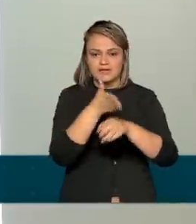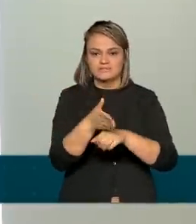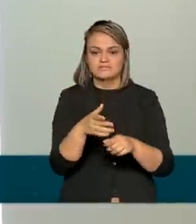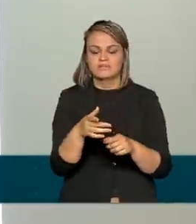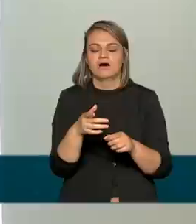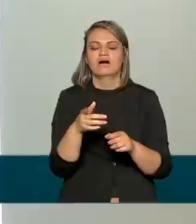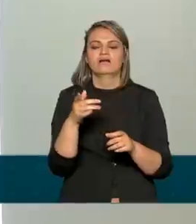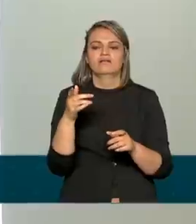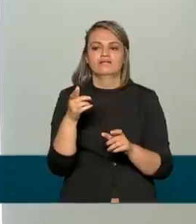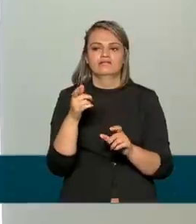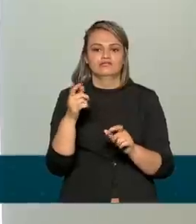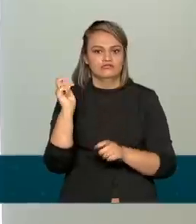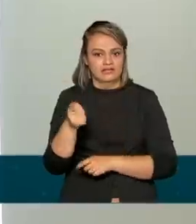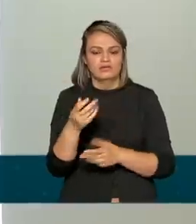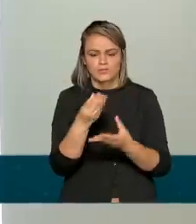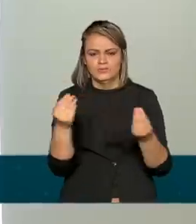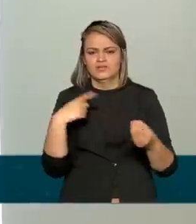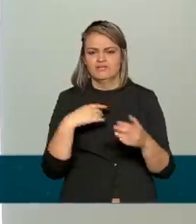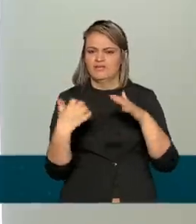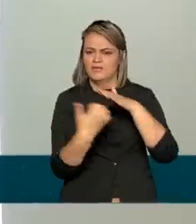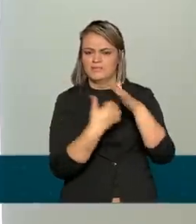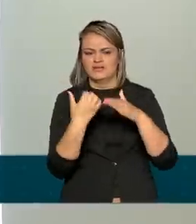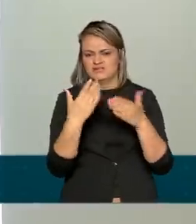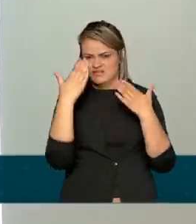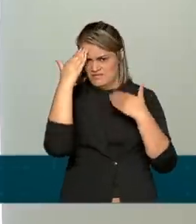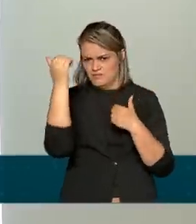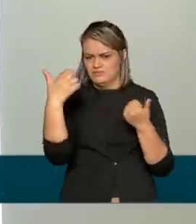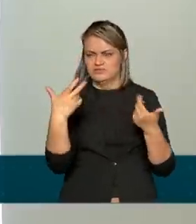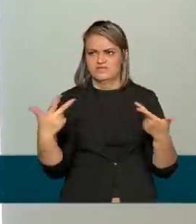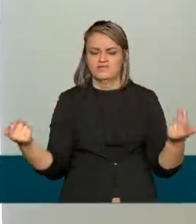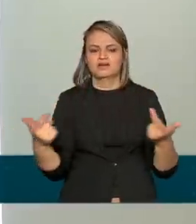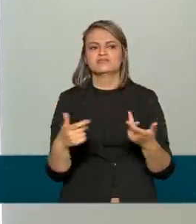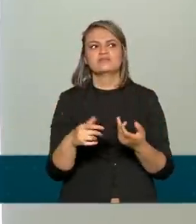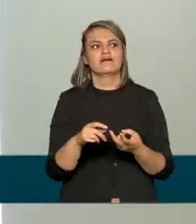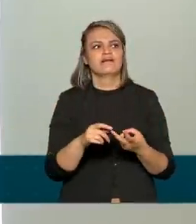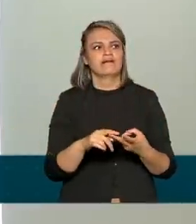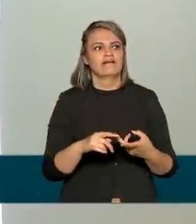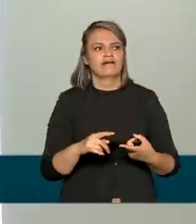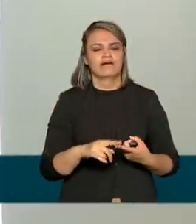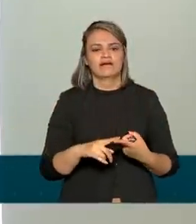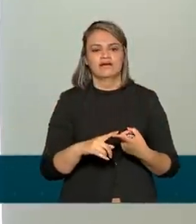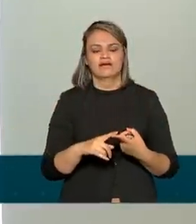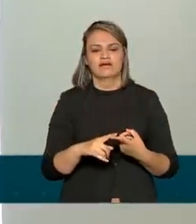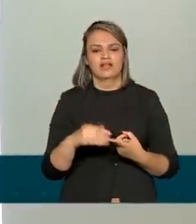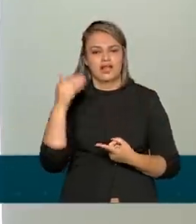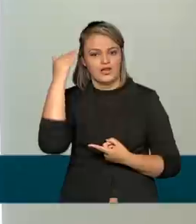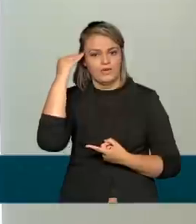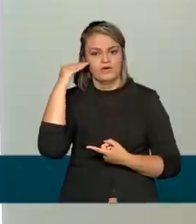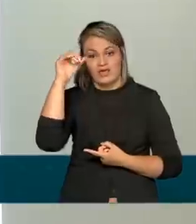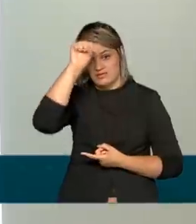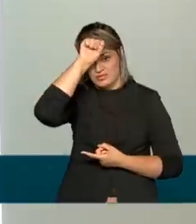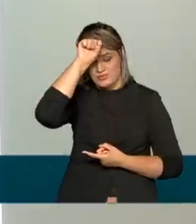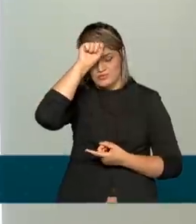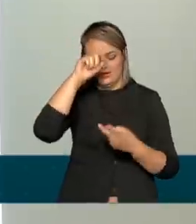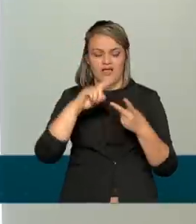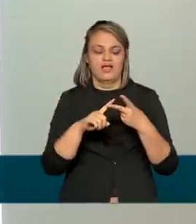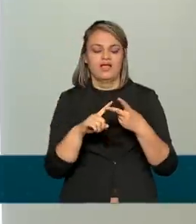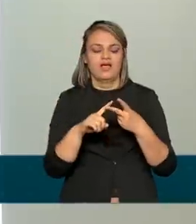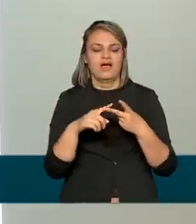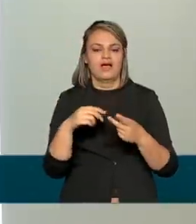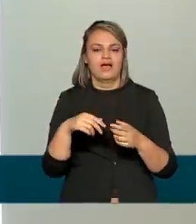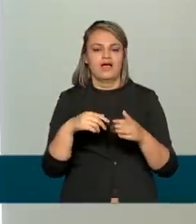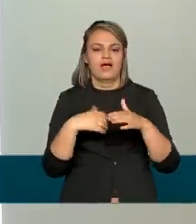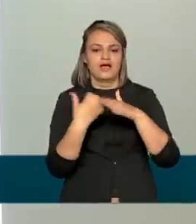a sueca Ericsson, temos também a americana Qualcomm, para não mencionar a sul-coreana Samsung e a